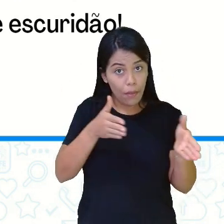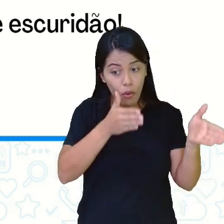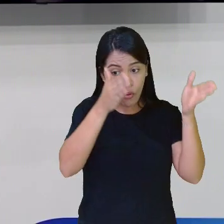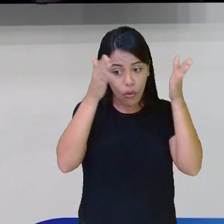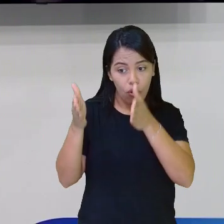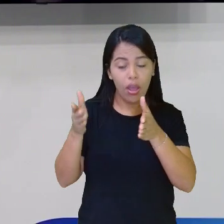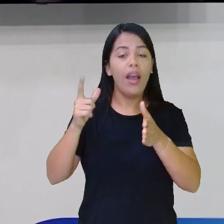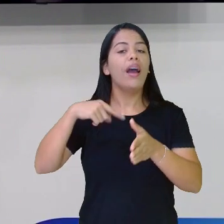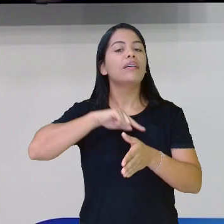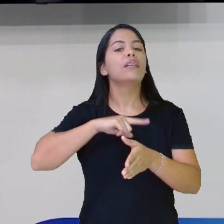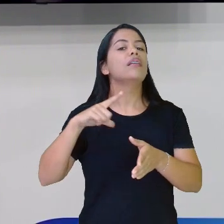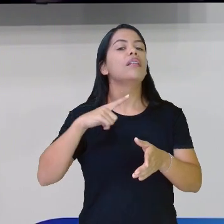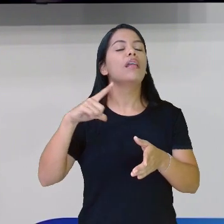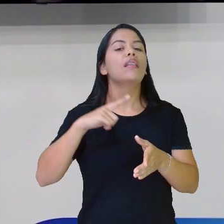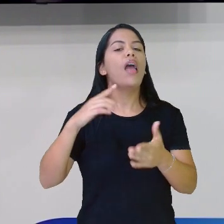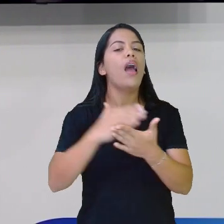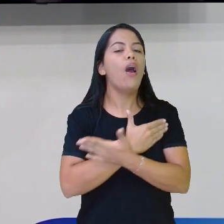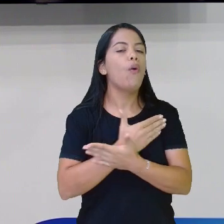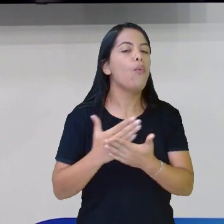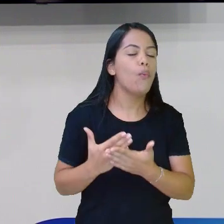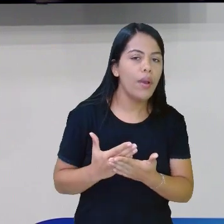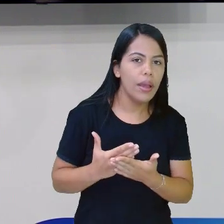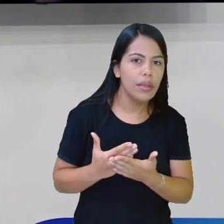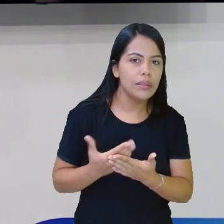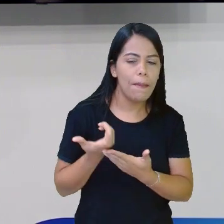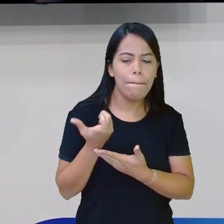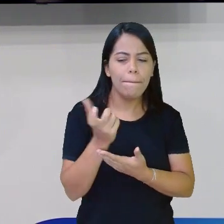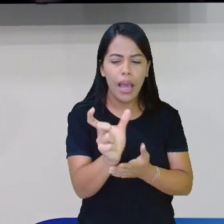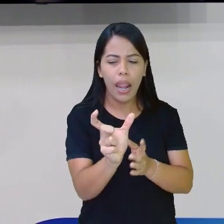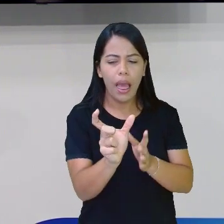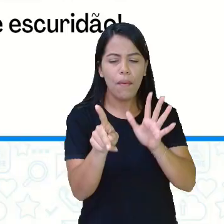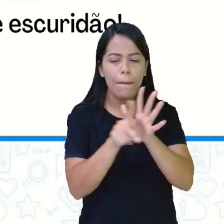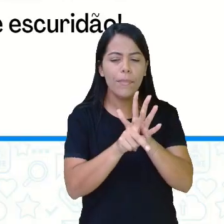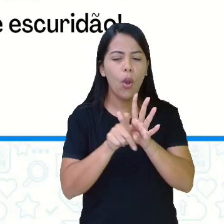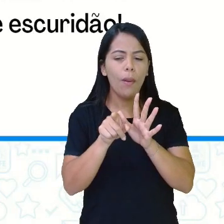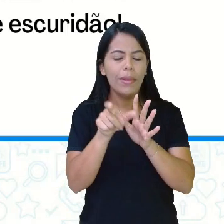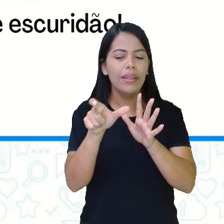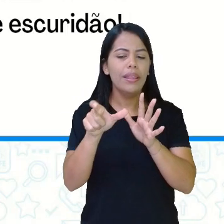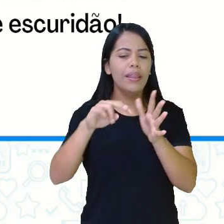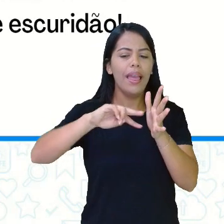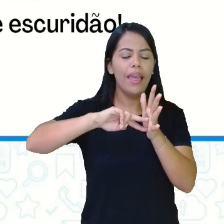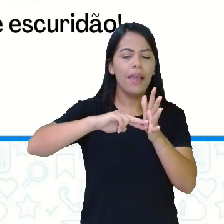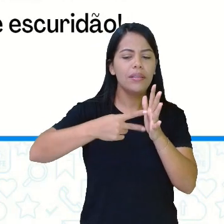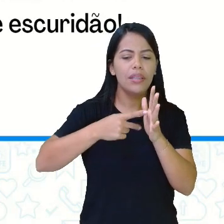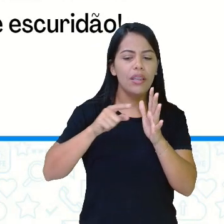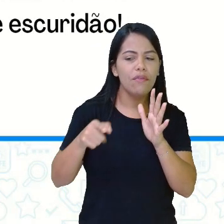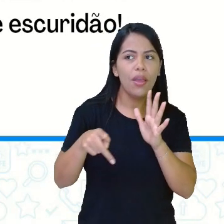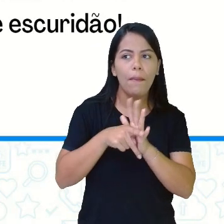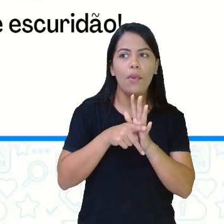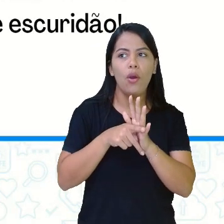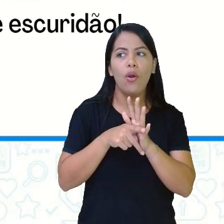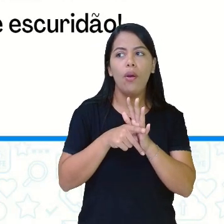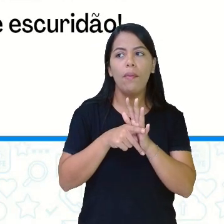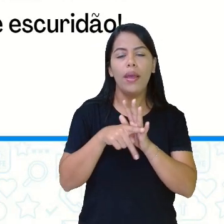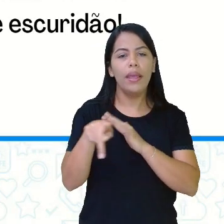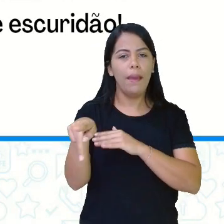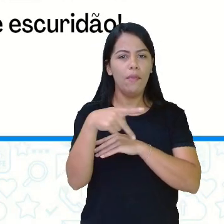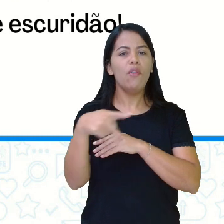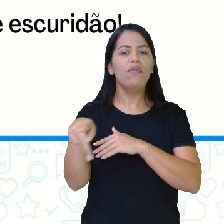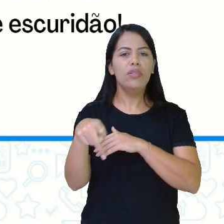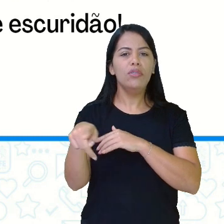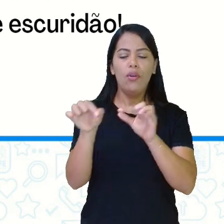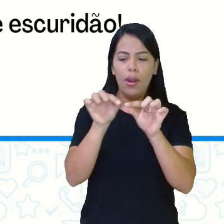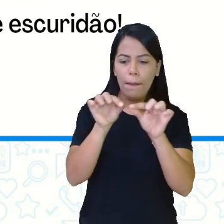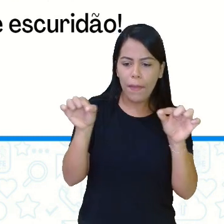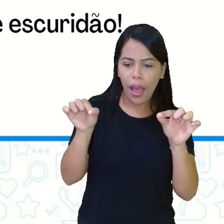a gente tem algumas palavras que estão marcadas, que a professora marcou no outro verso, no primeiro